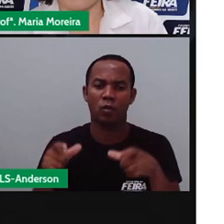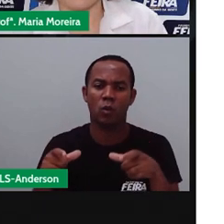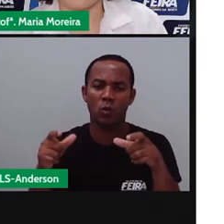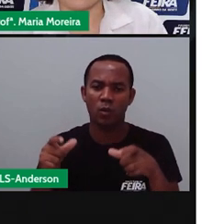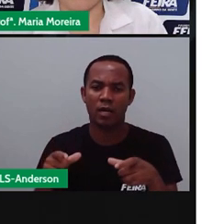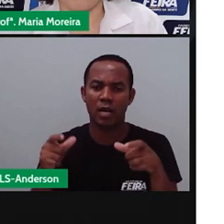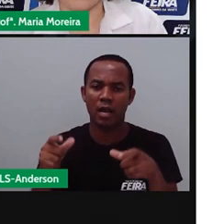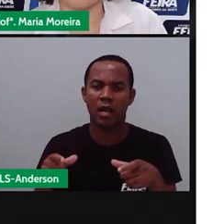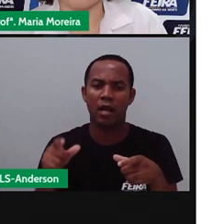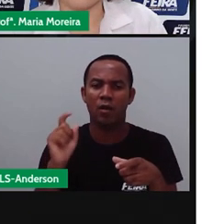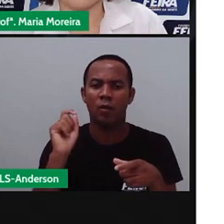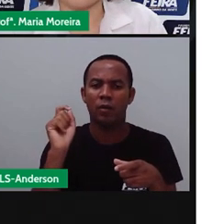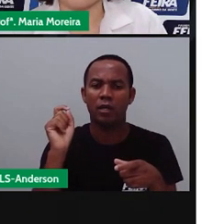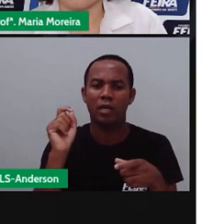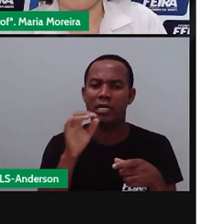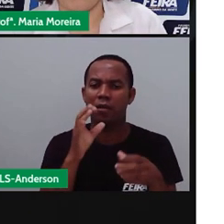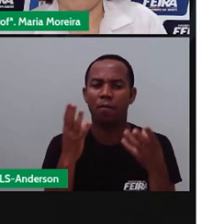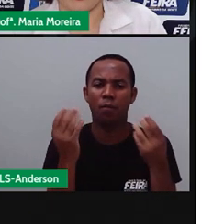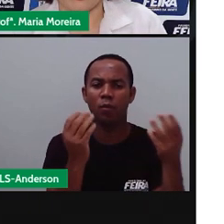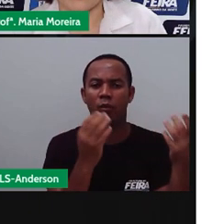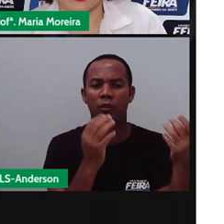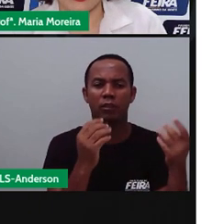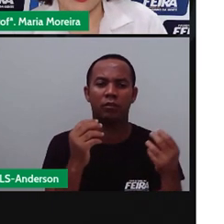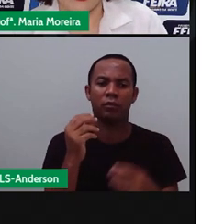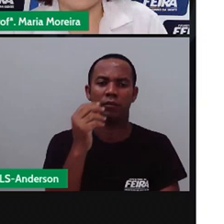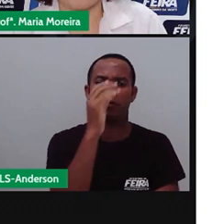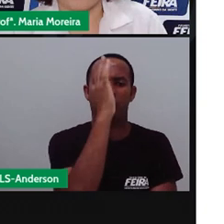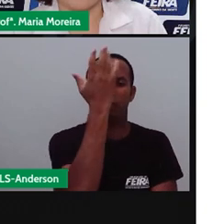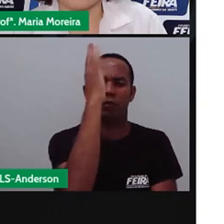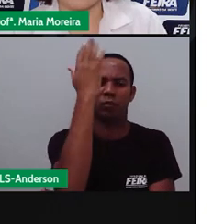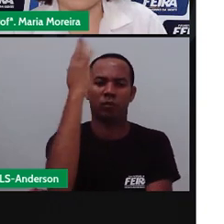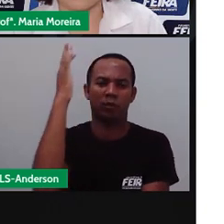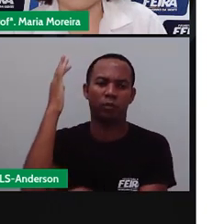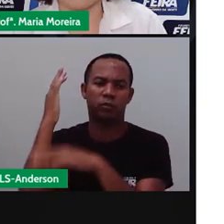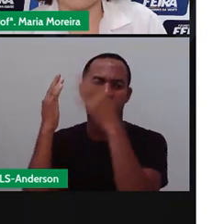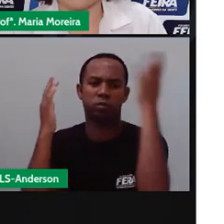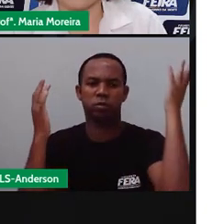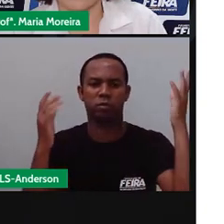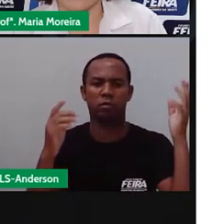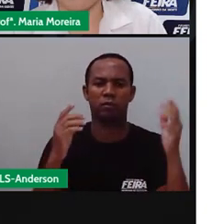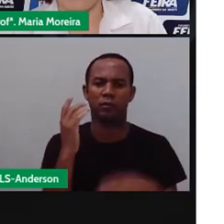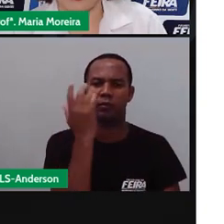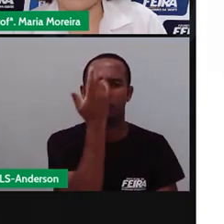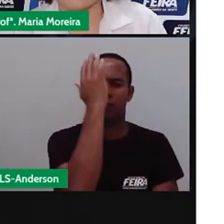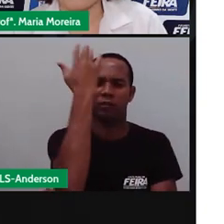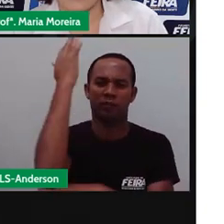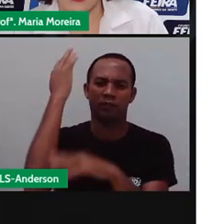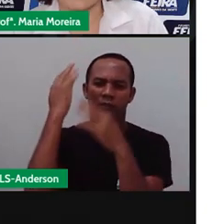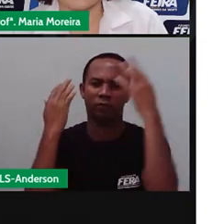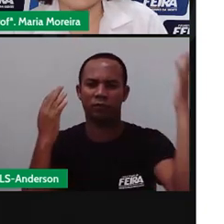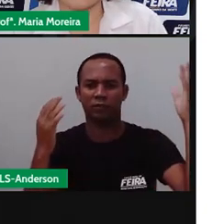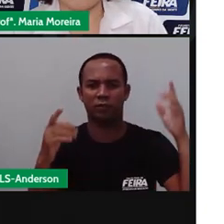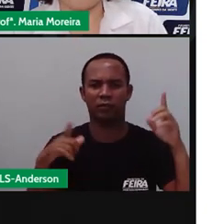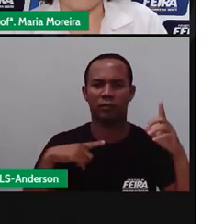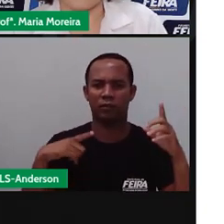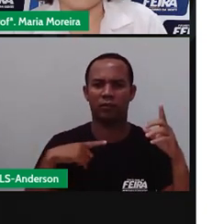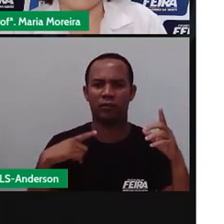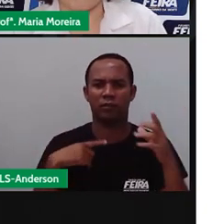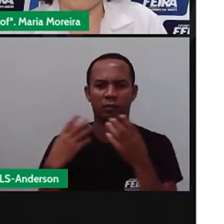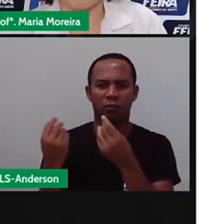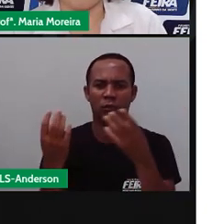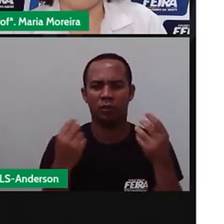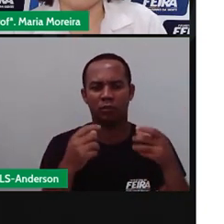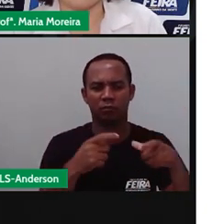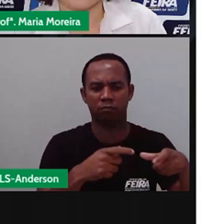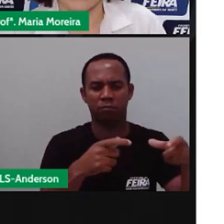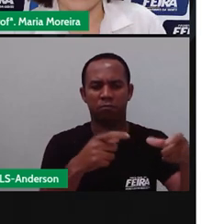né? Chama atenção pelas plantações de palmeiras, né? as margens, né? Dos igarapés. A tradição da festa